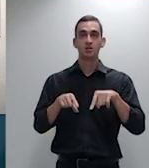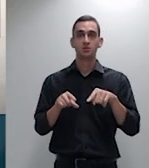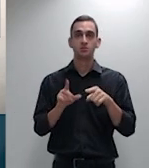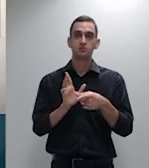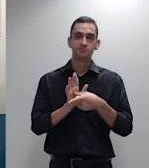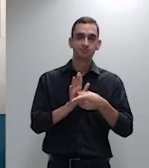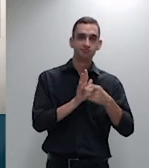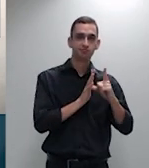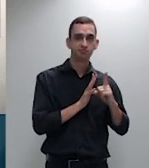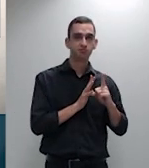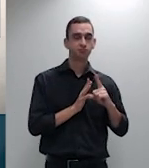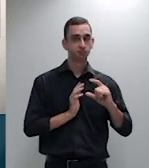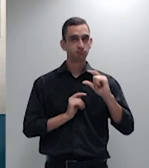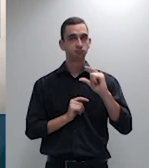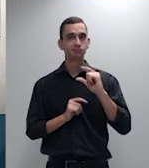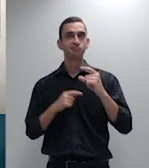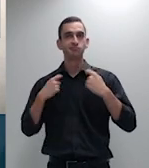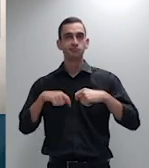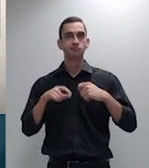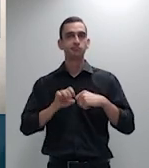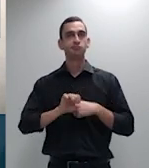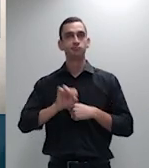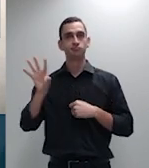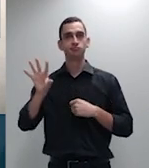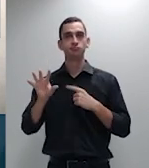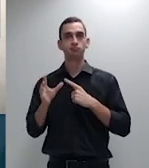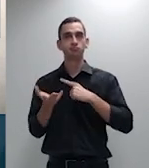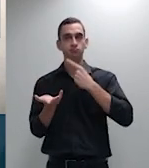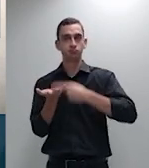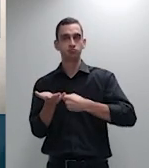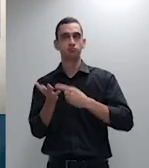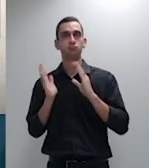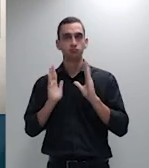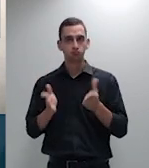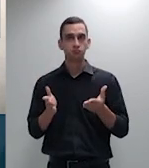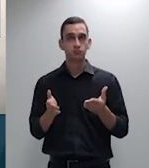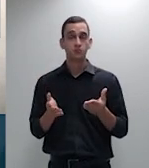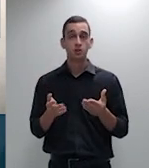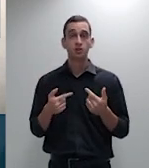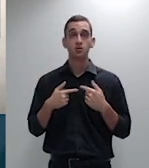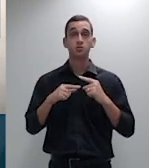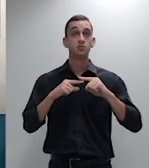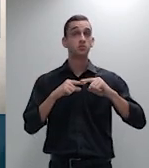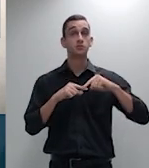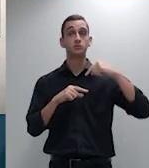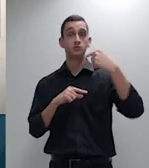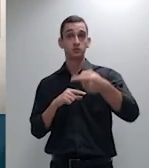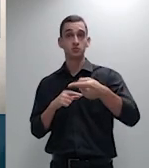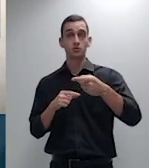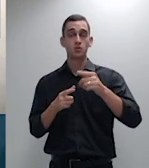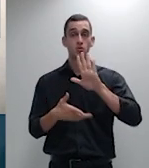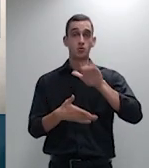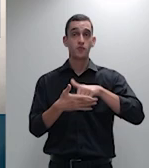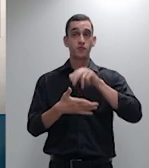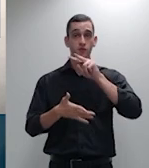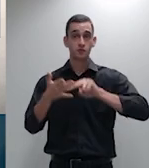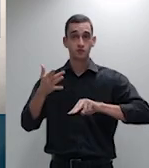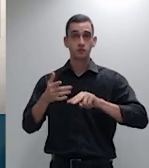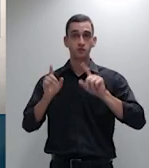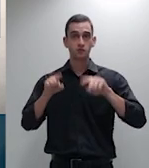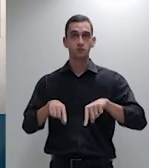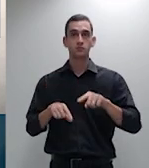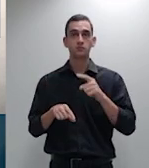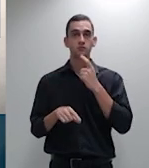compromisso o próximo voto vista do ministro Salomão os dois recursos com sustentações